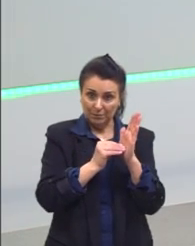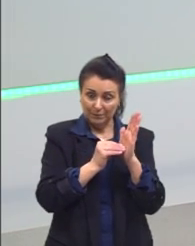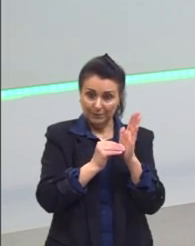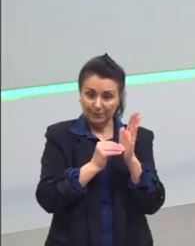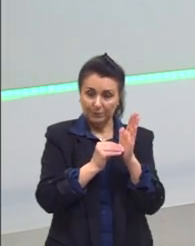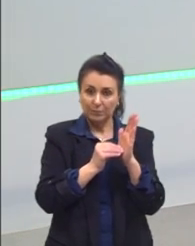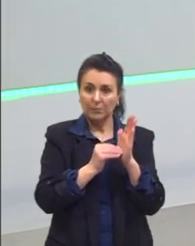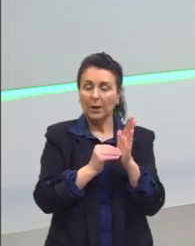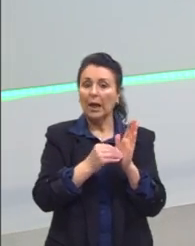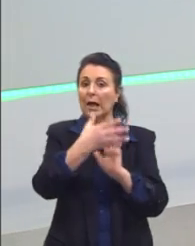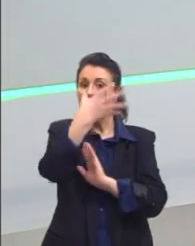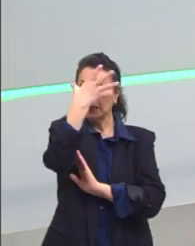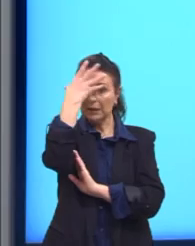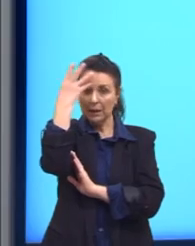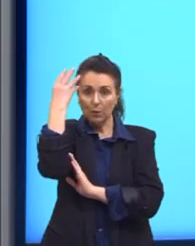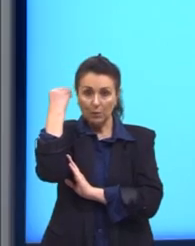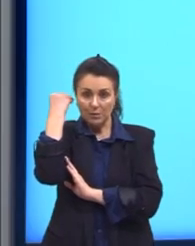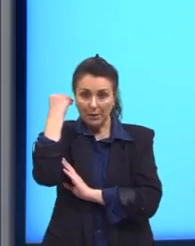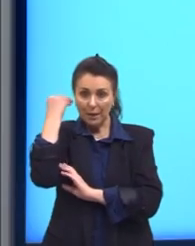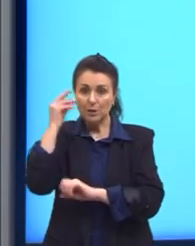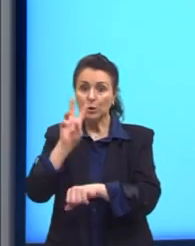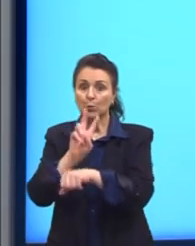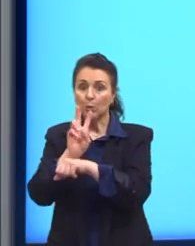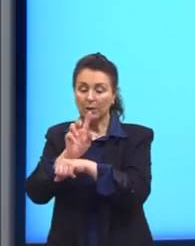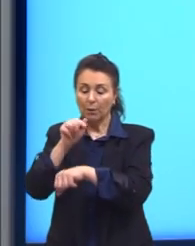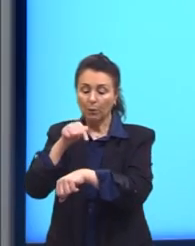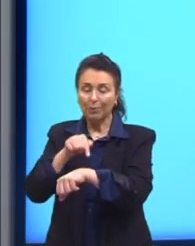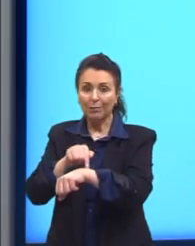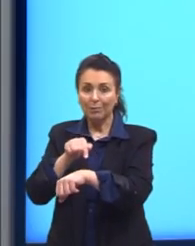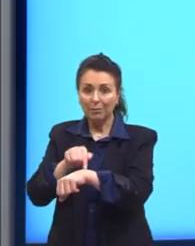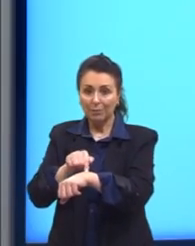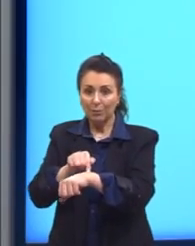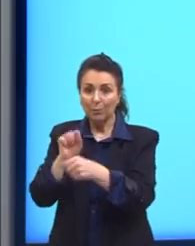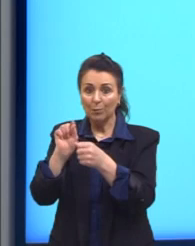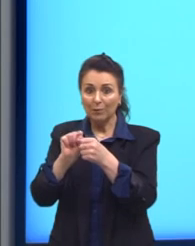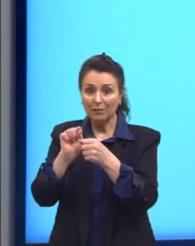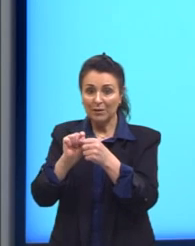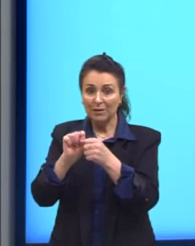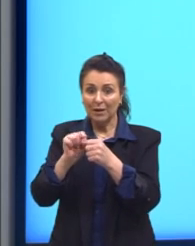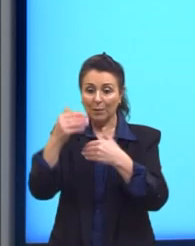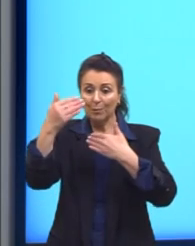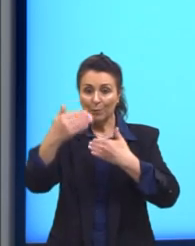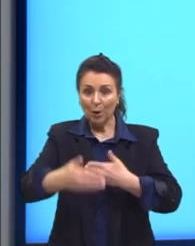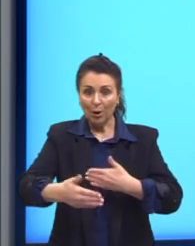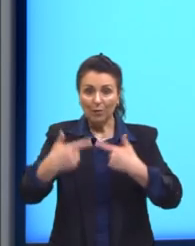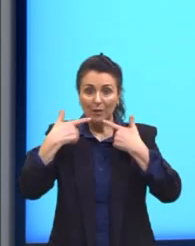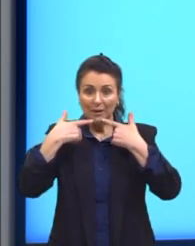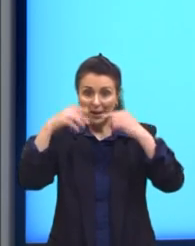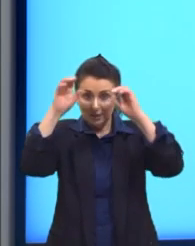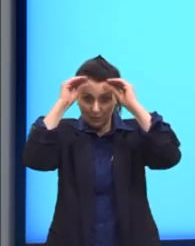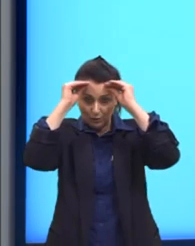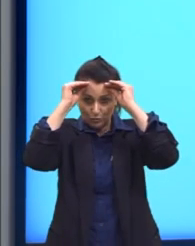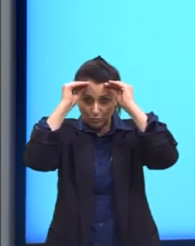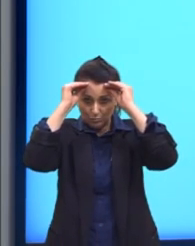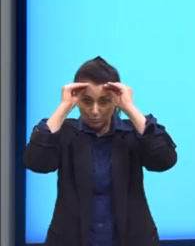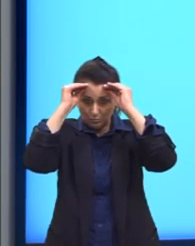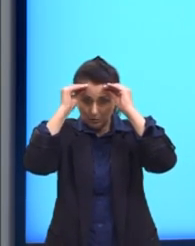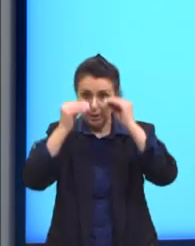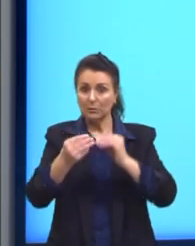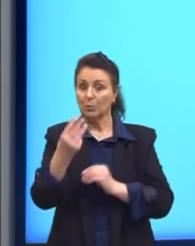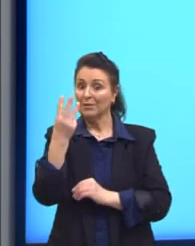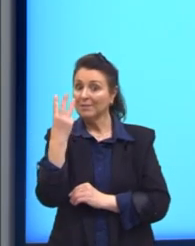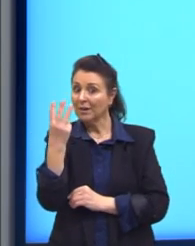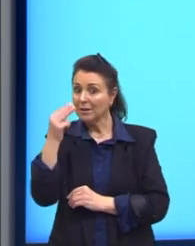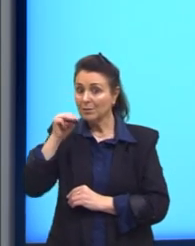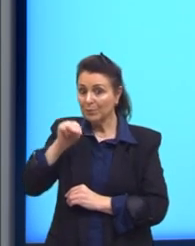Não se esqueça de cronometrar o tempo que você leva para fazer a prova de linguagens, estabelecendo um limite máximo de três